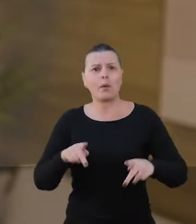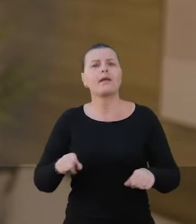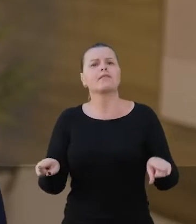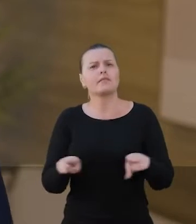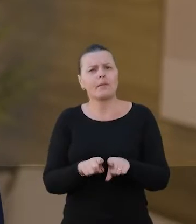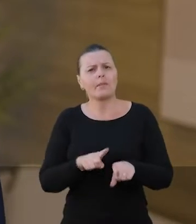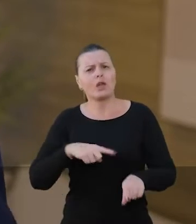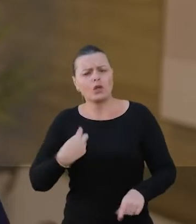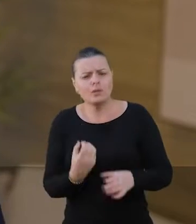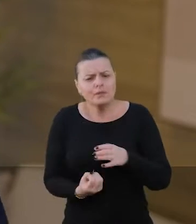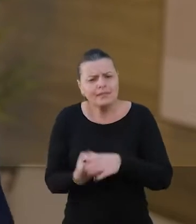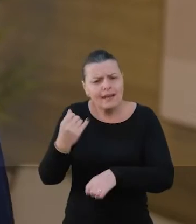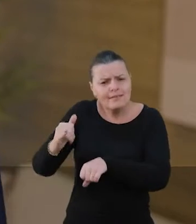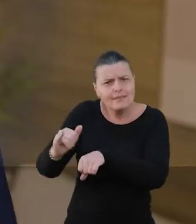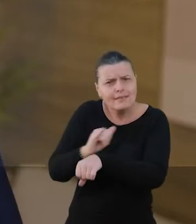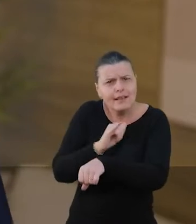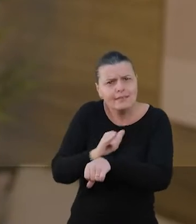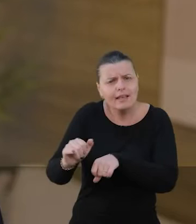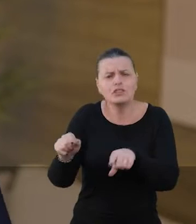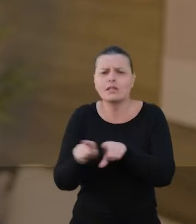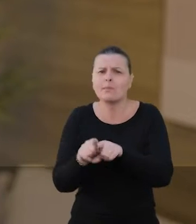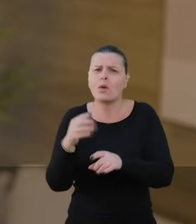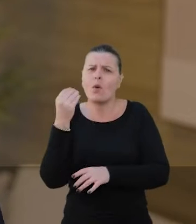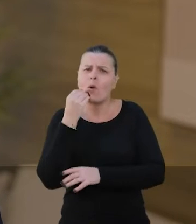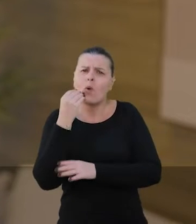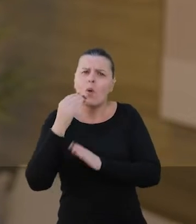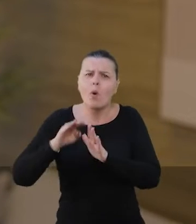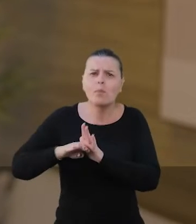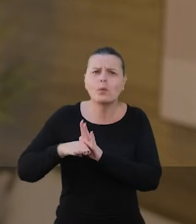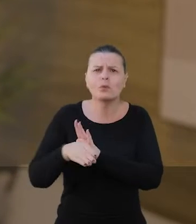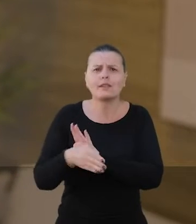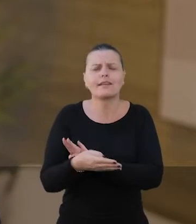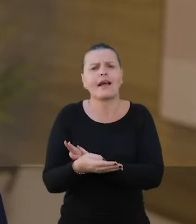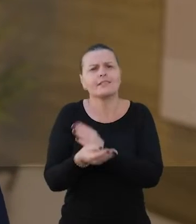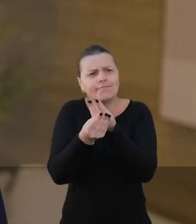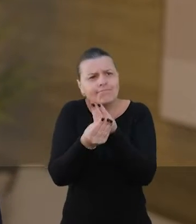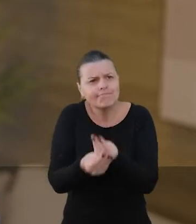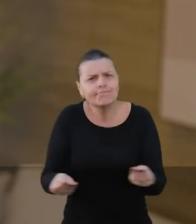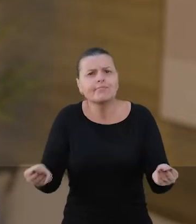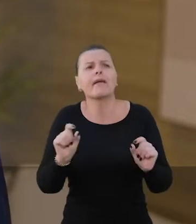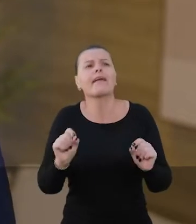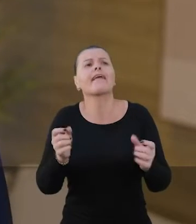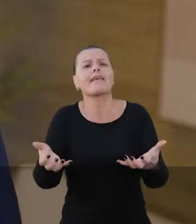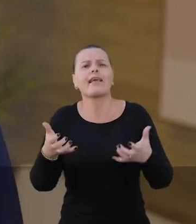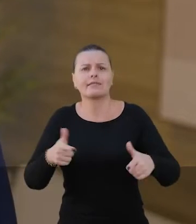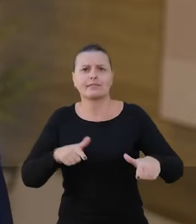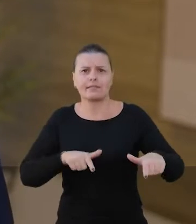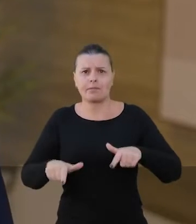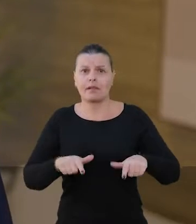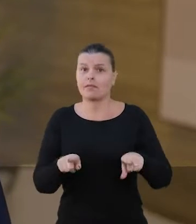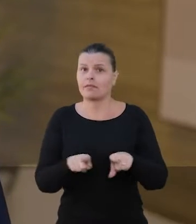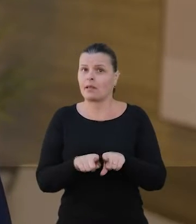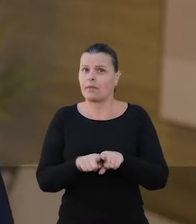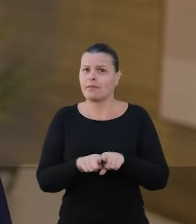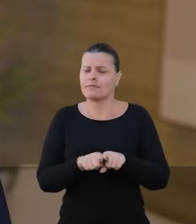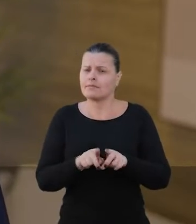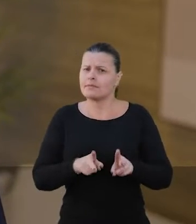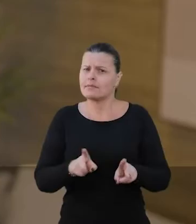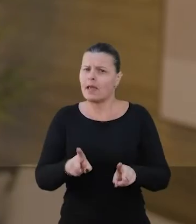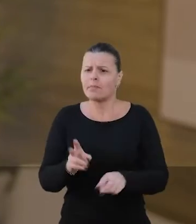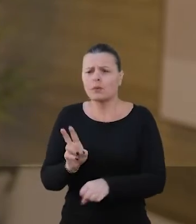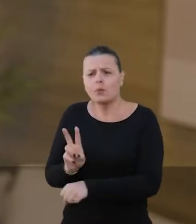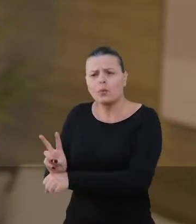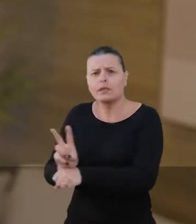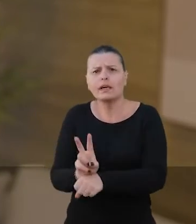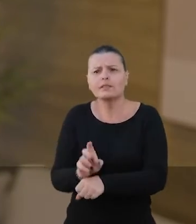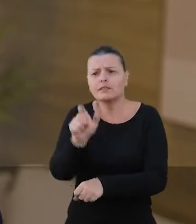mesmo tempo, vamos criar condições para que oportunidades sejam criadas para quem quer trabalhar. E não iremos abrir mão